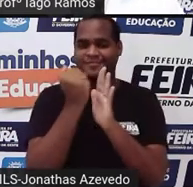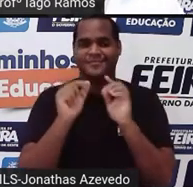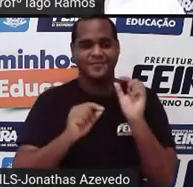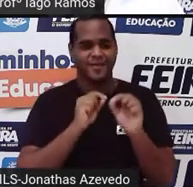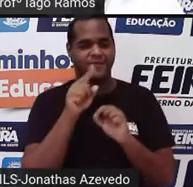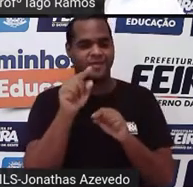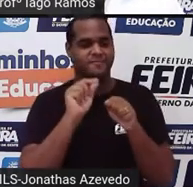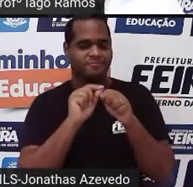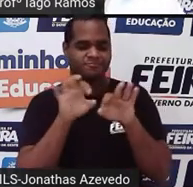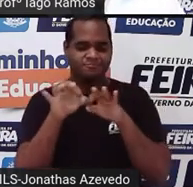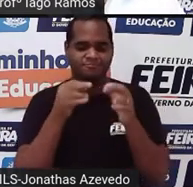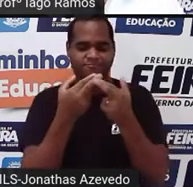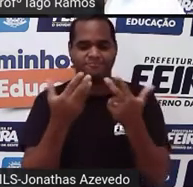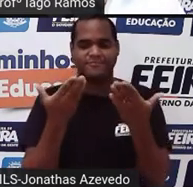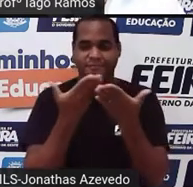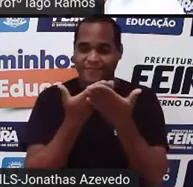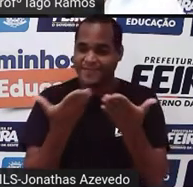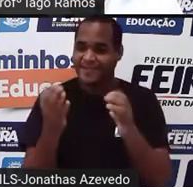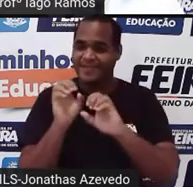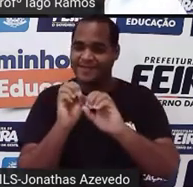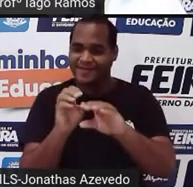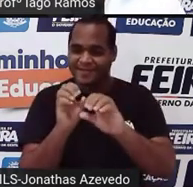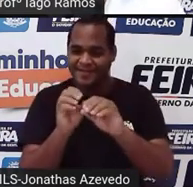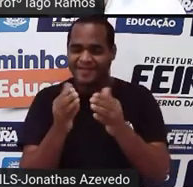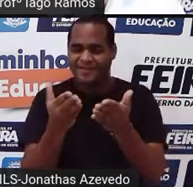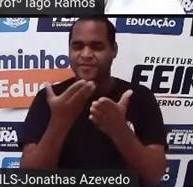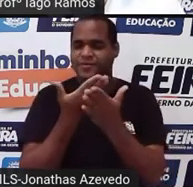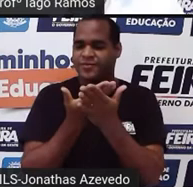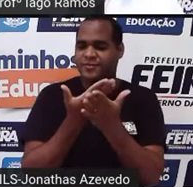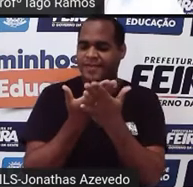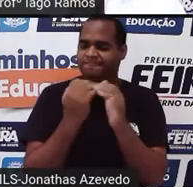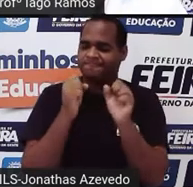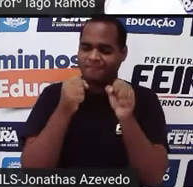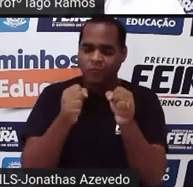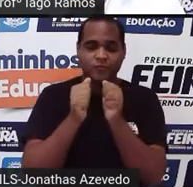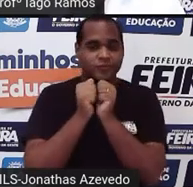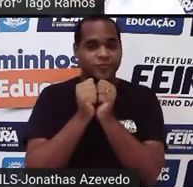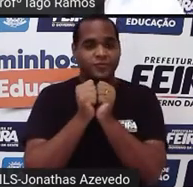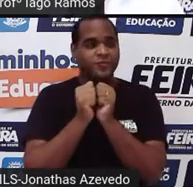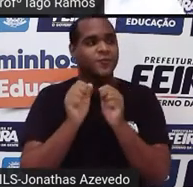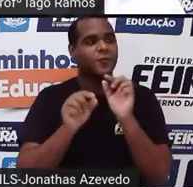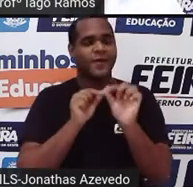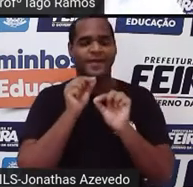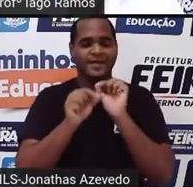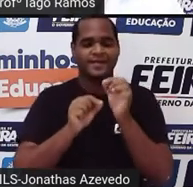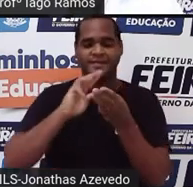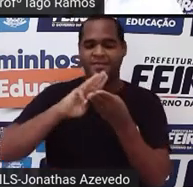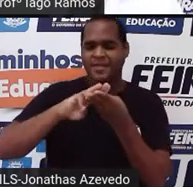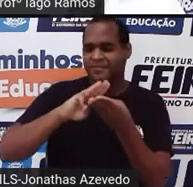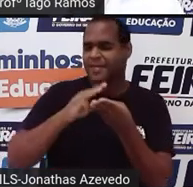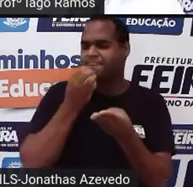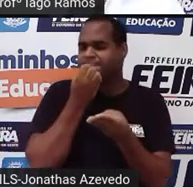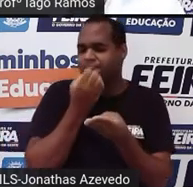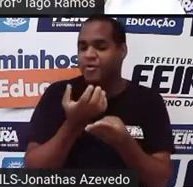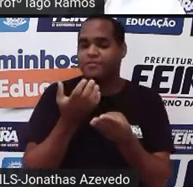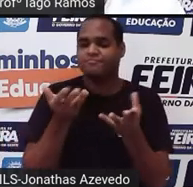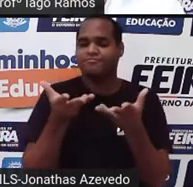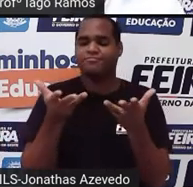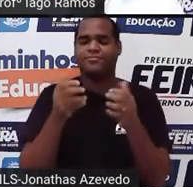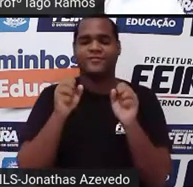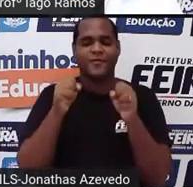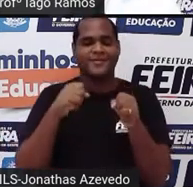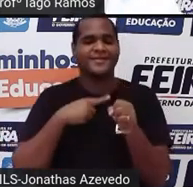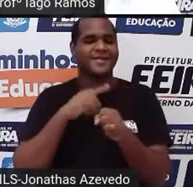fazemos uma aula aqui para você. A gente vai estudar juntos matemática e estudar do jeito mais